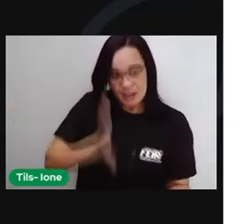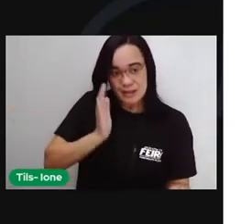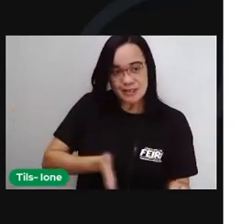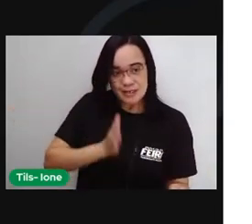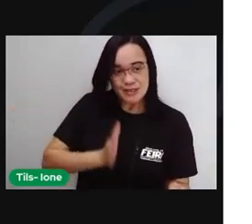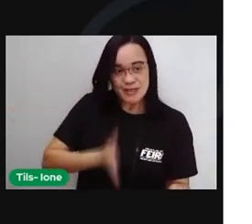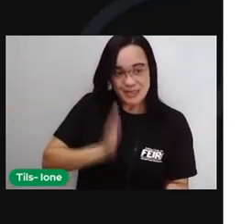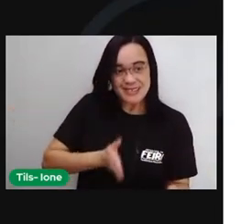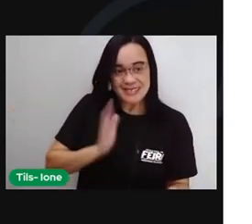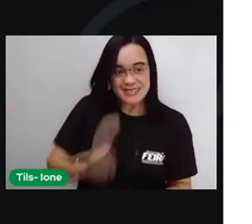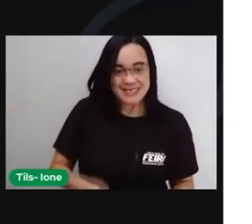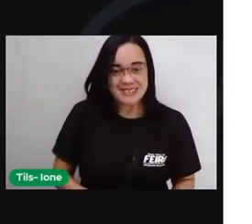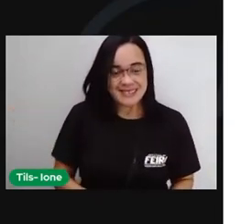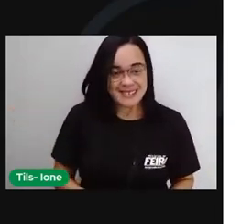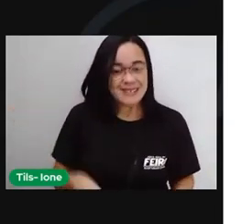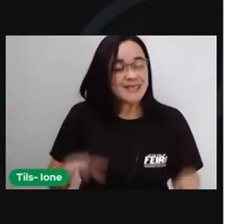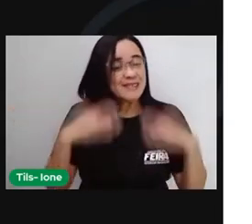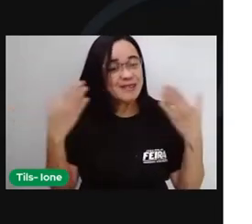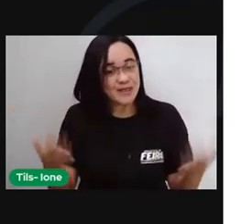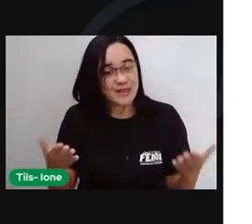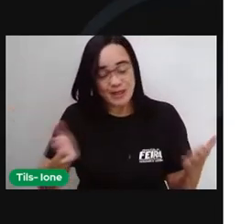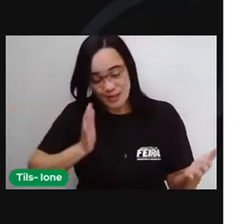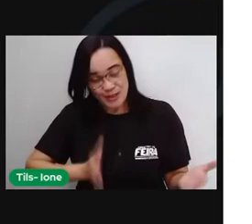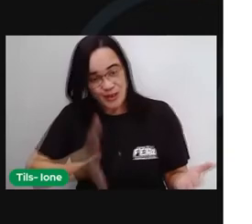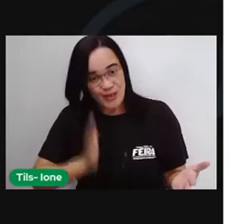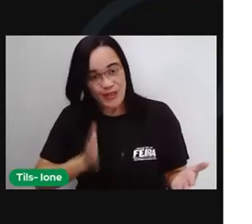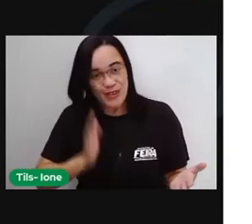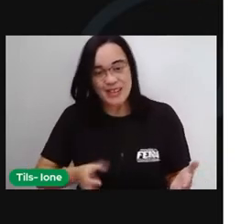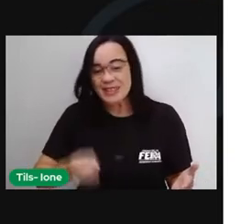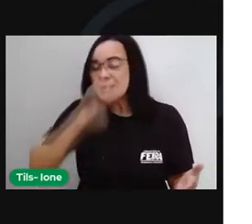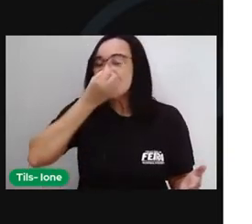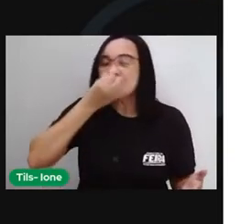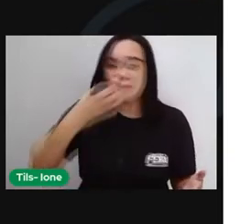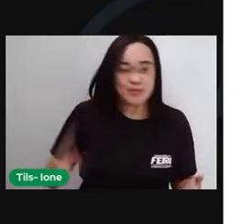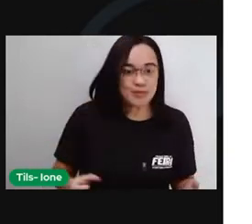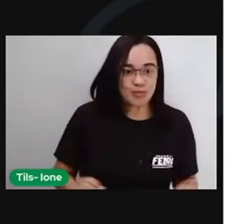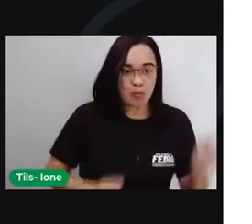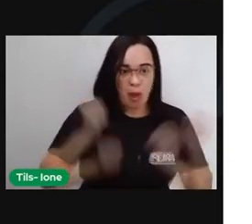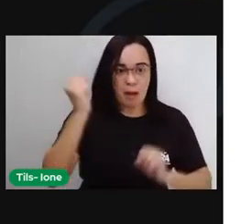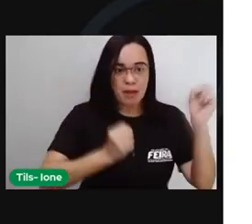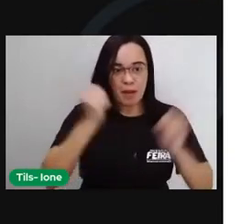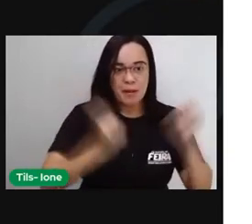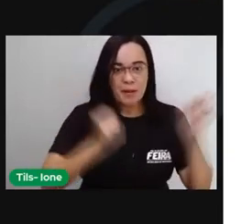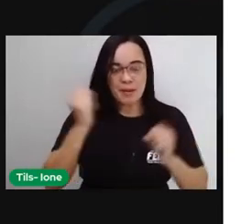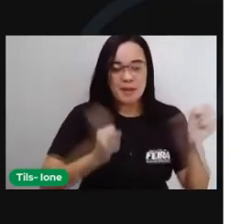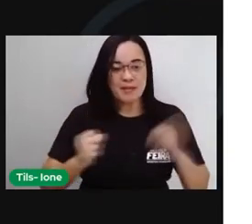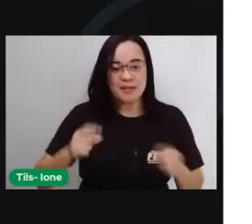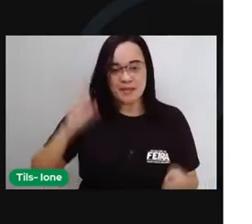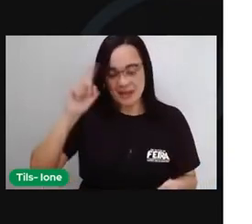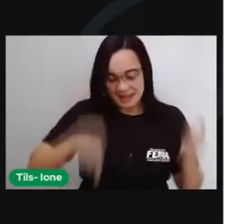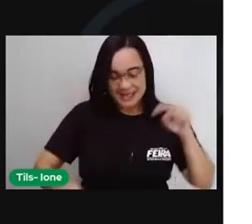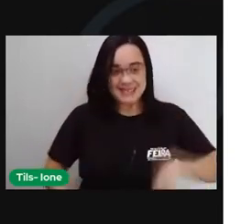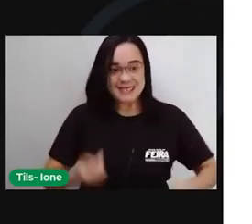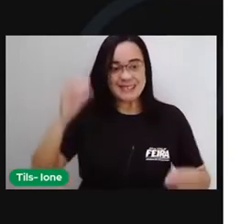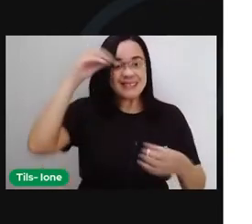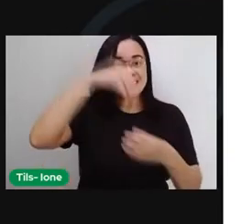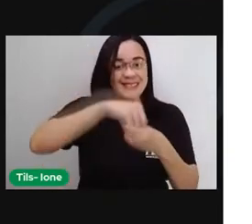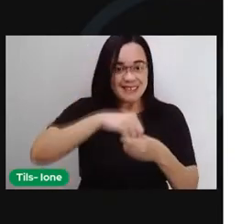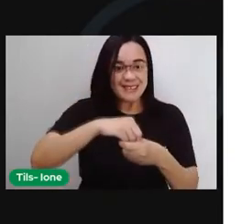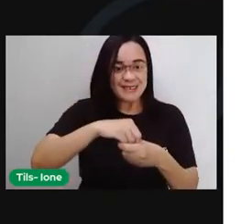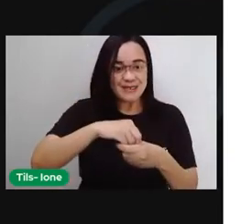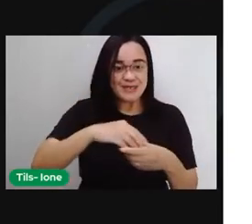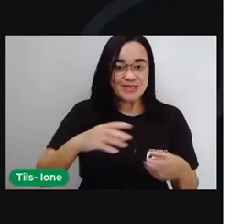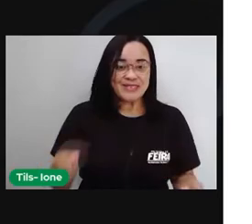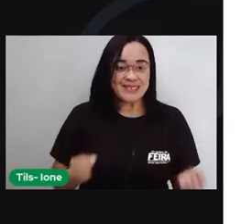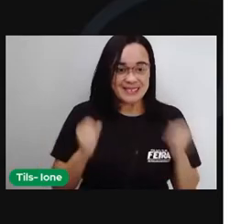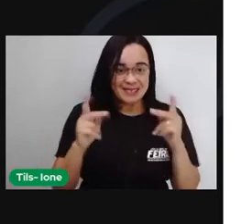É, o nosso coração é um ótimo motor para este grande sistema de transporte, não? Por hora é só, pessoal. Nos vemos